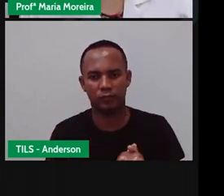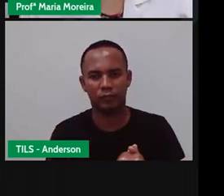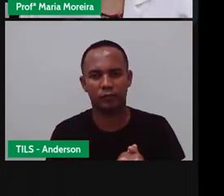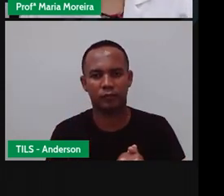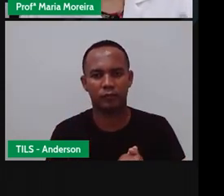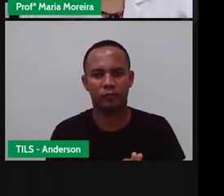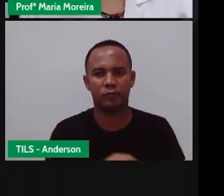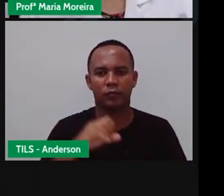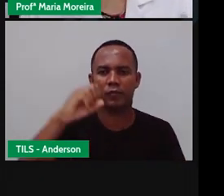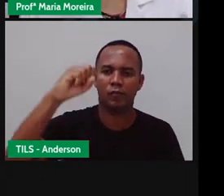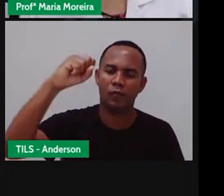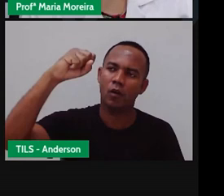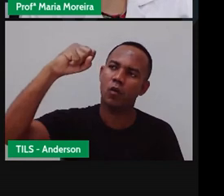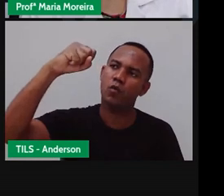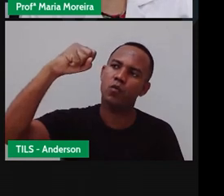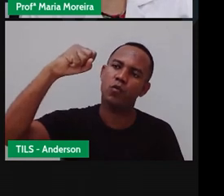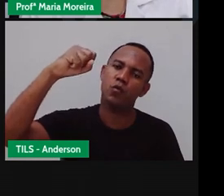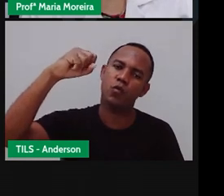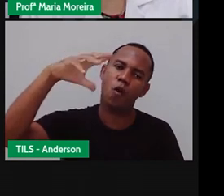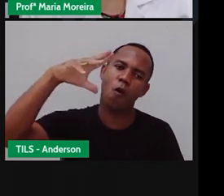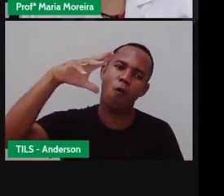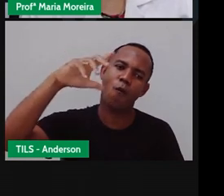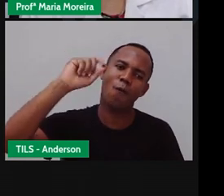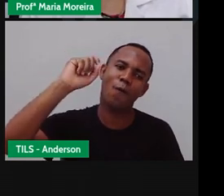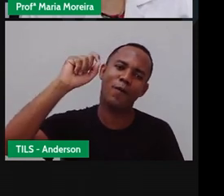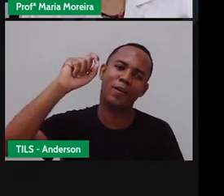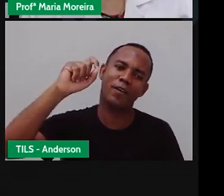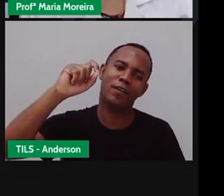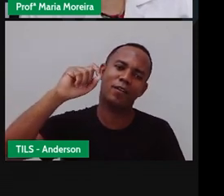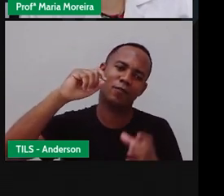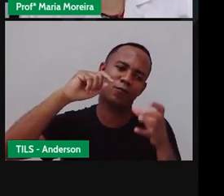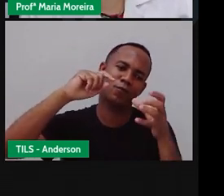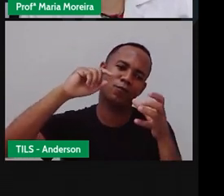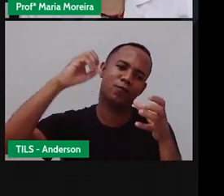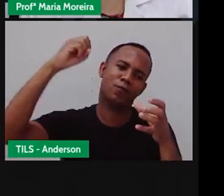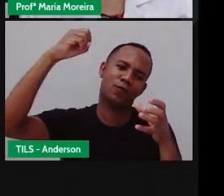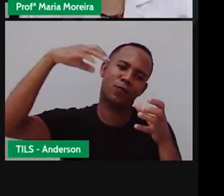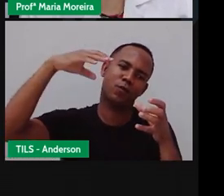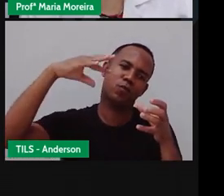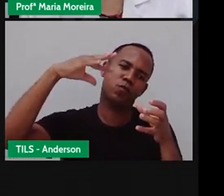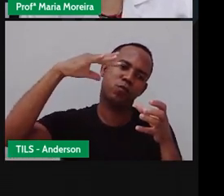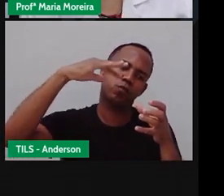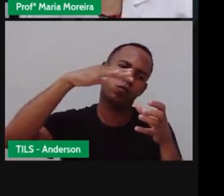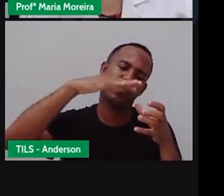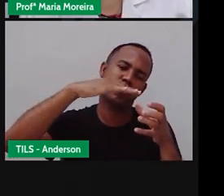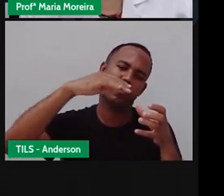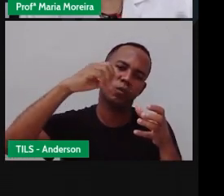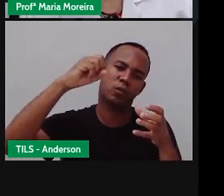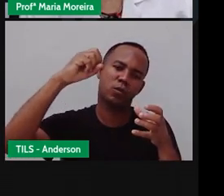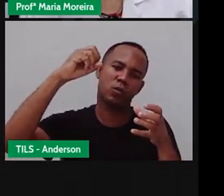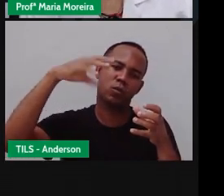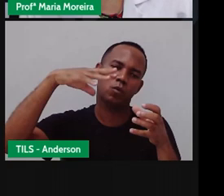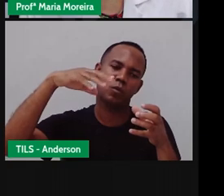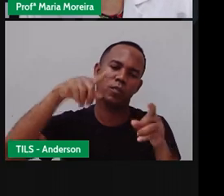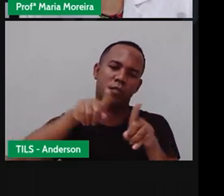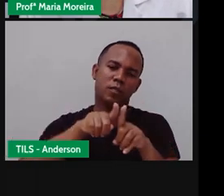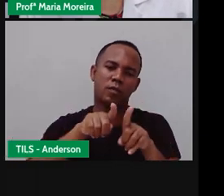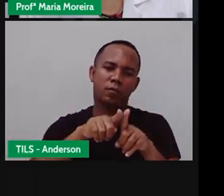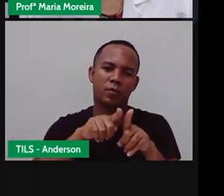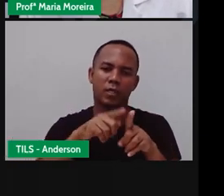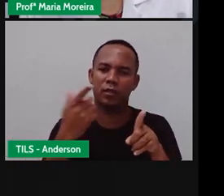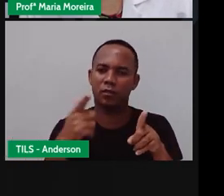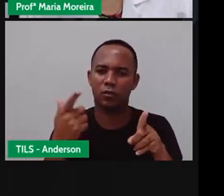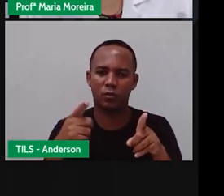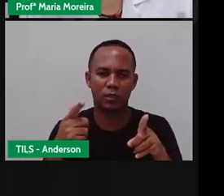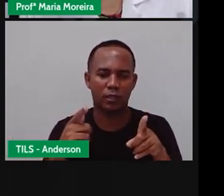o quê? O sol e essa luz solar está iluminando um local. Esse local que ela está iluminando será o dia e o lado que não